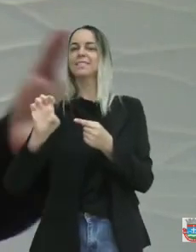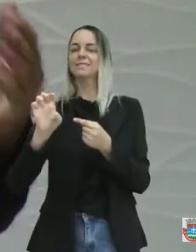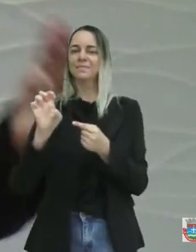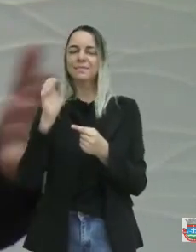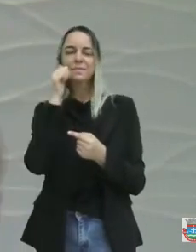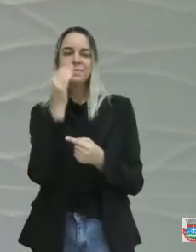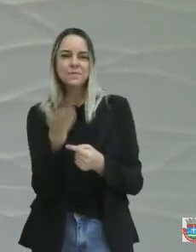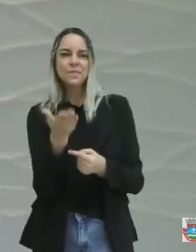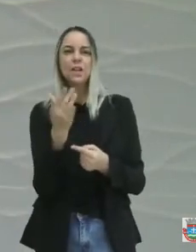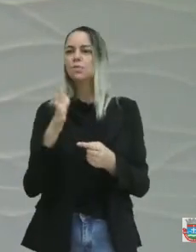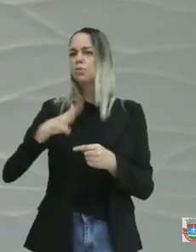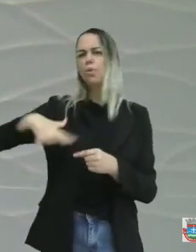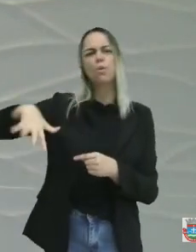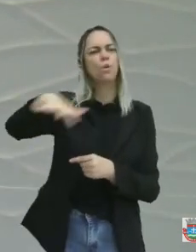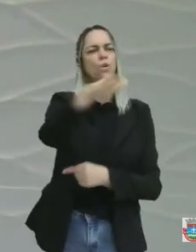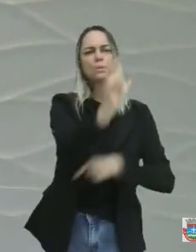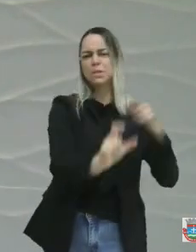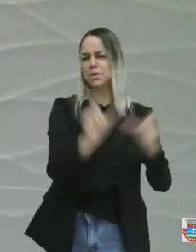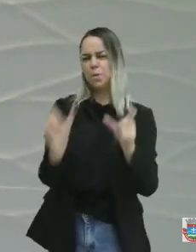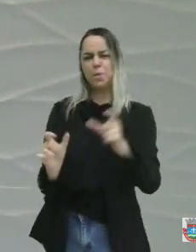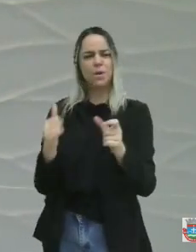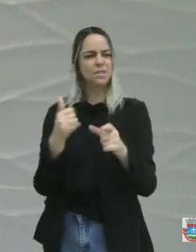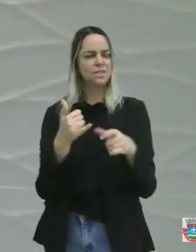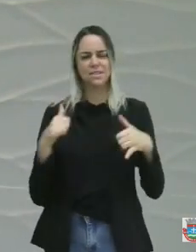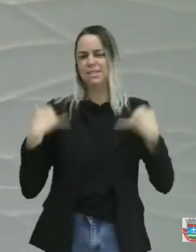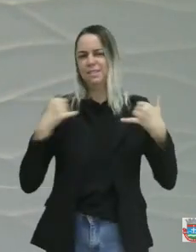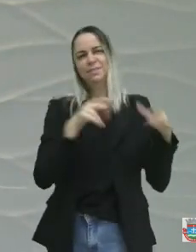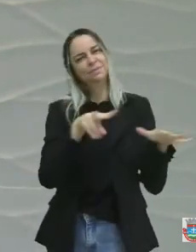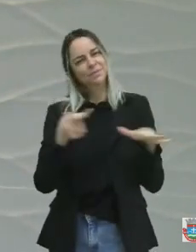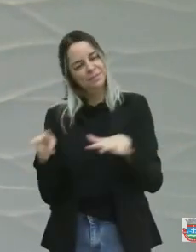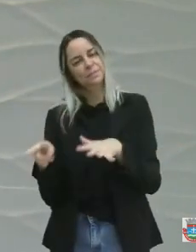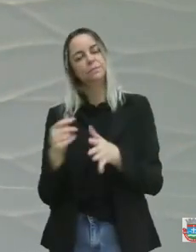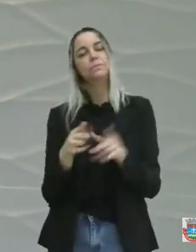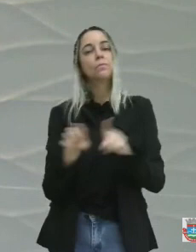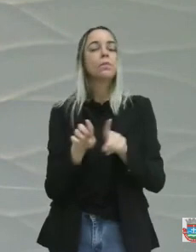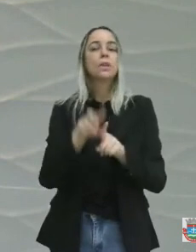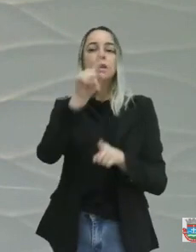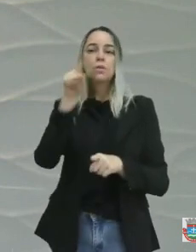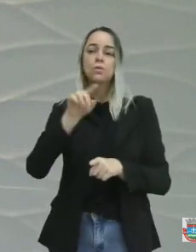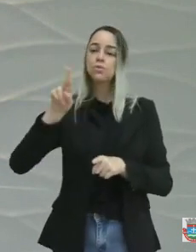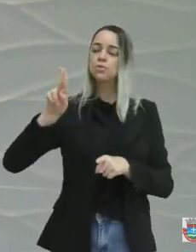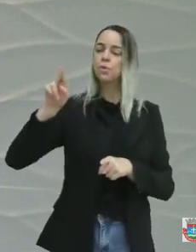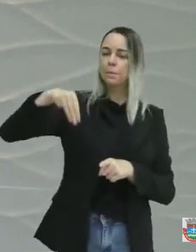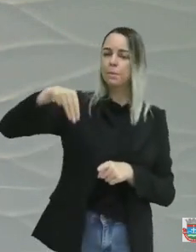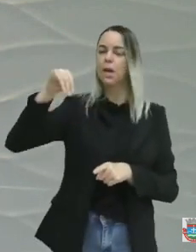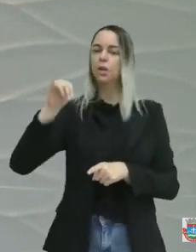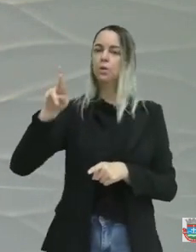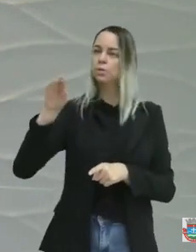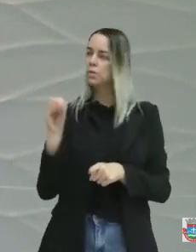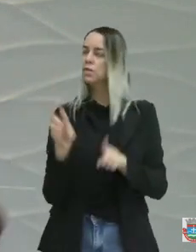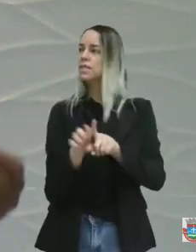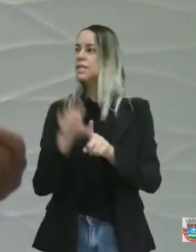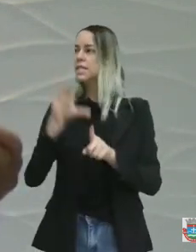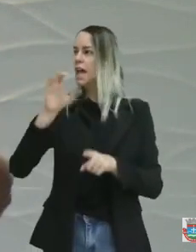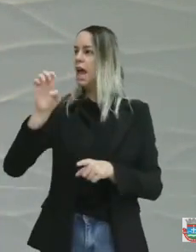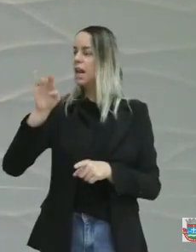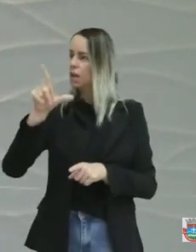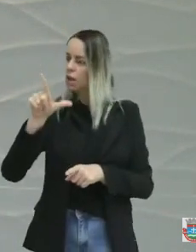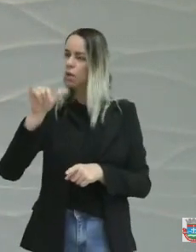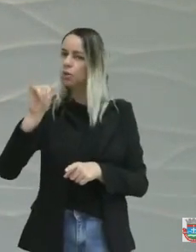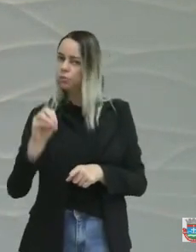saldo todos os demais aniversariados da semana. Mandar um abraço para Azumiro, lá no Parque de Exposição, para Célio do Atacadão,